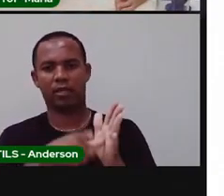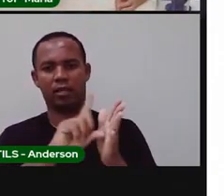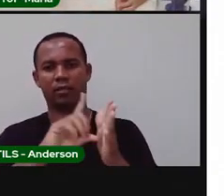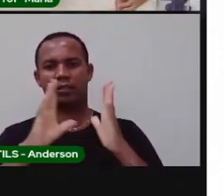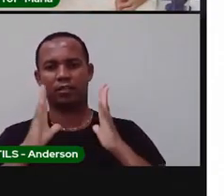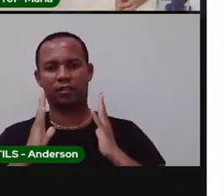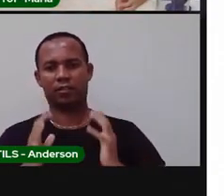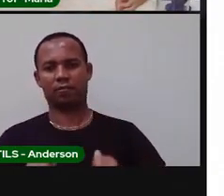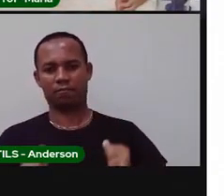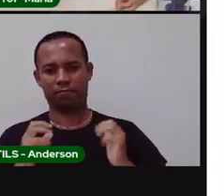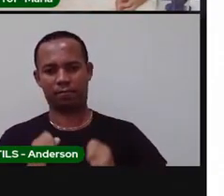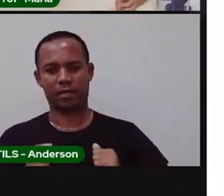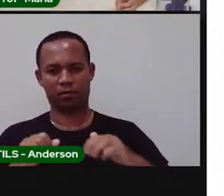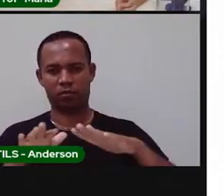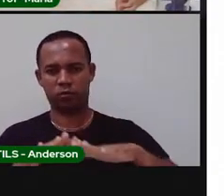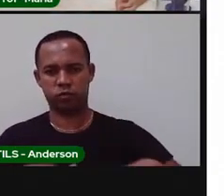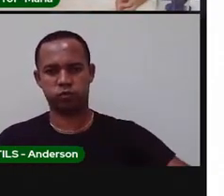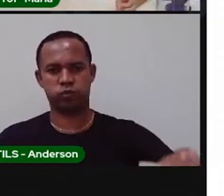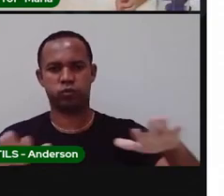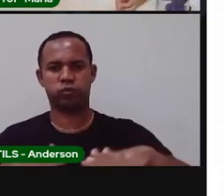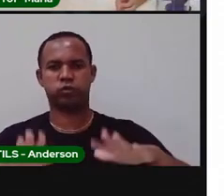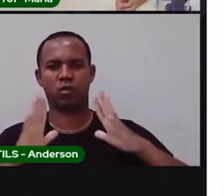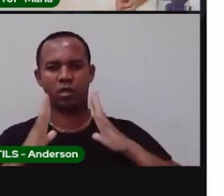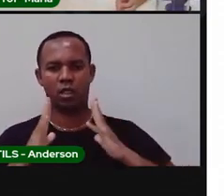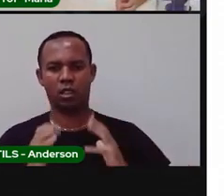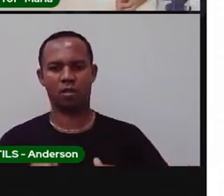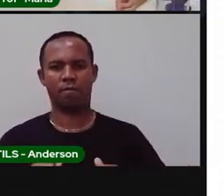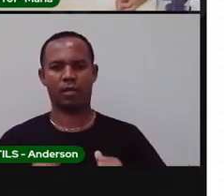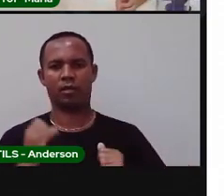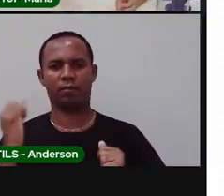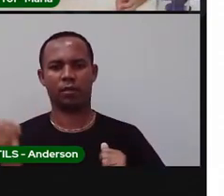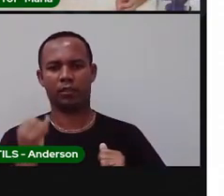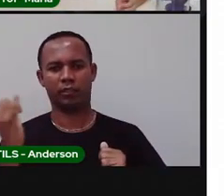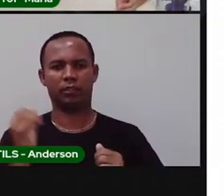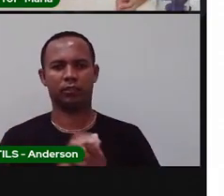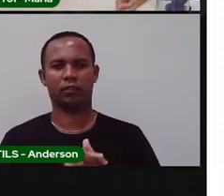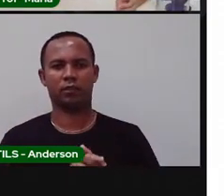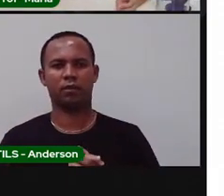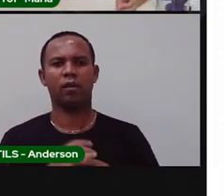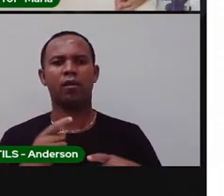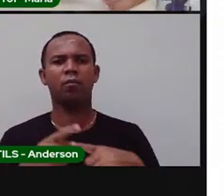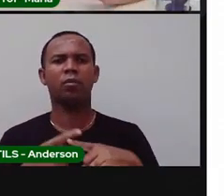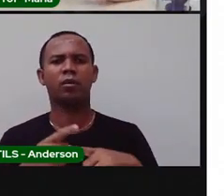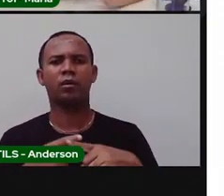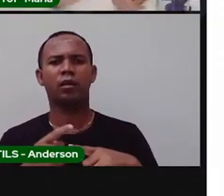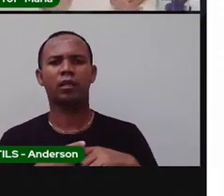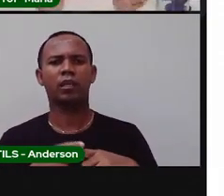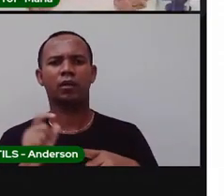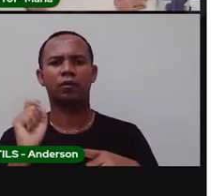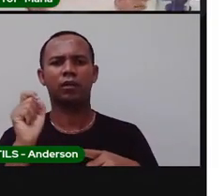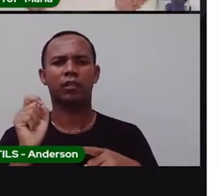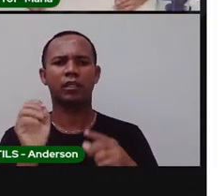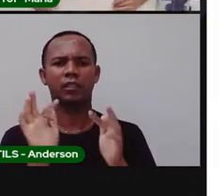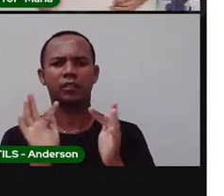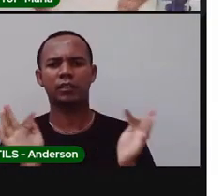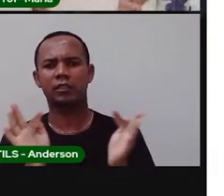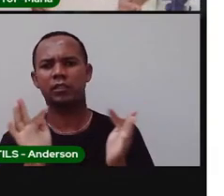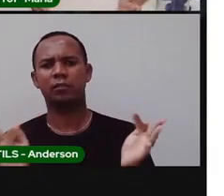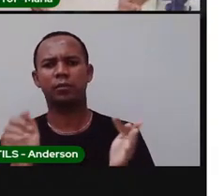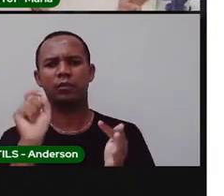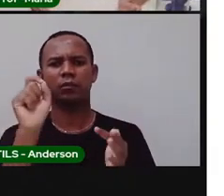para que essa água, ela possa ser o quê? Consumida. Porque se ela não passar por esse processo, ela simplesmente vai transmitir